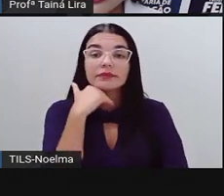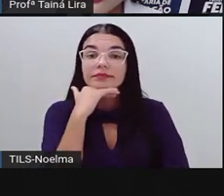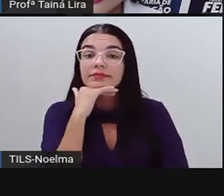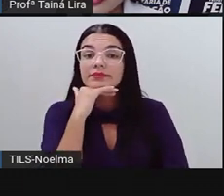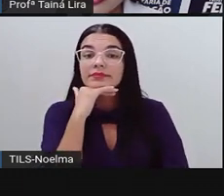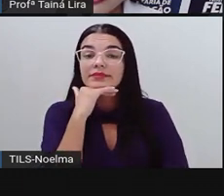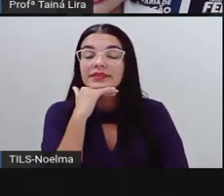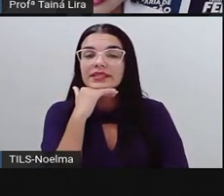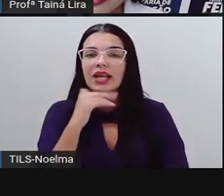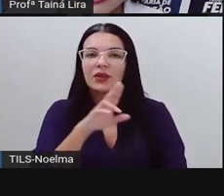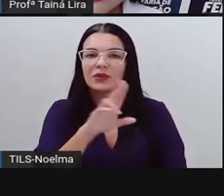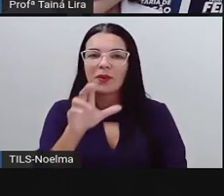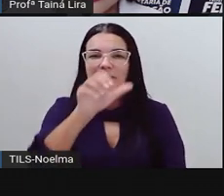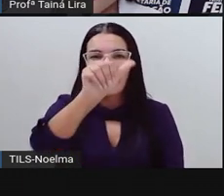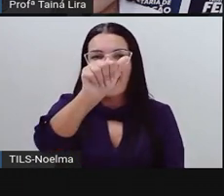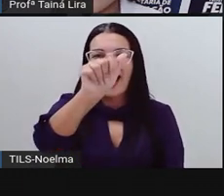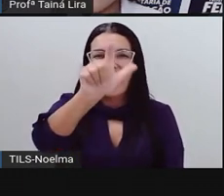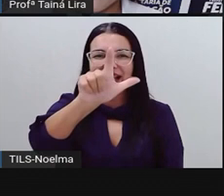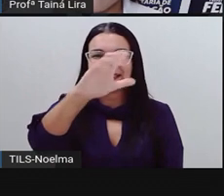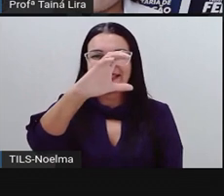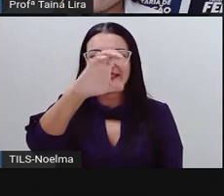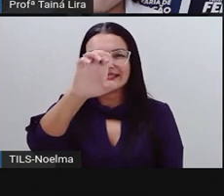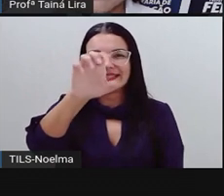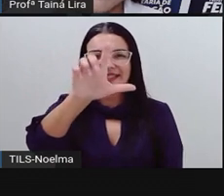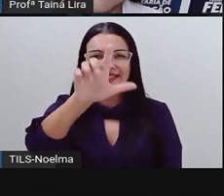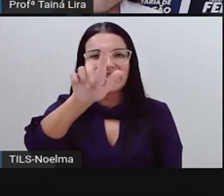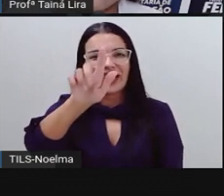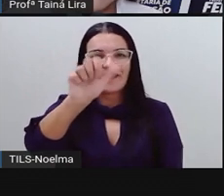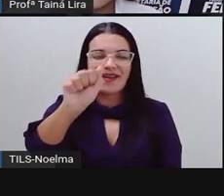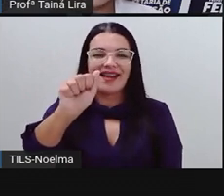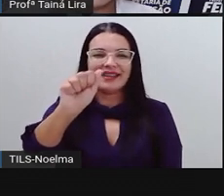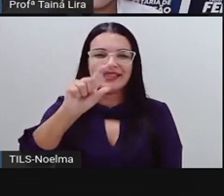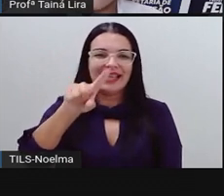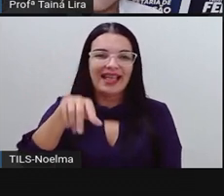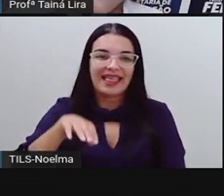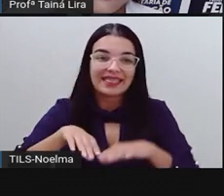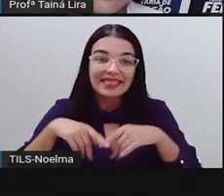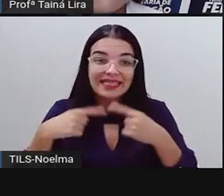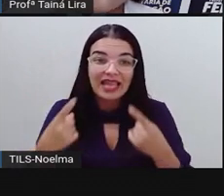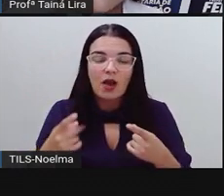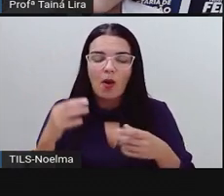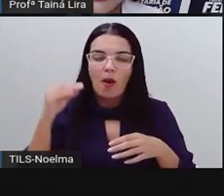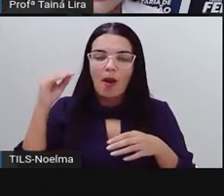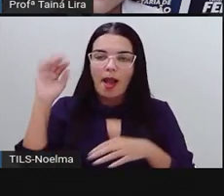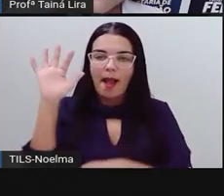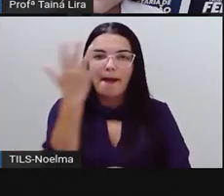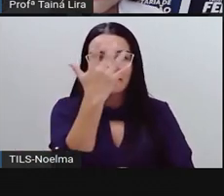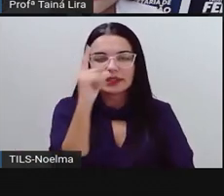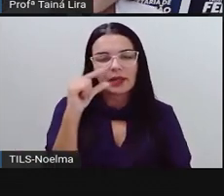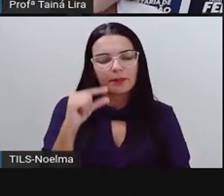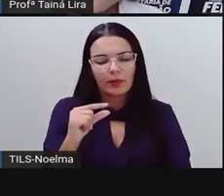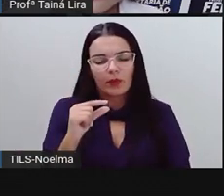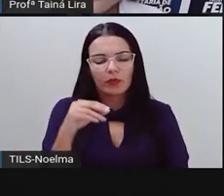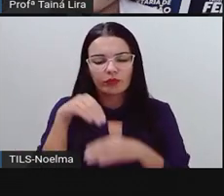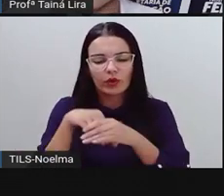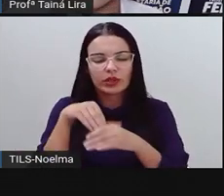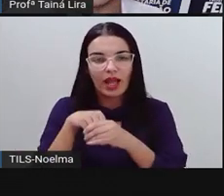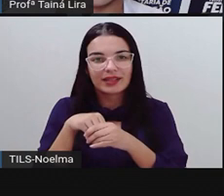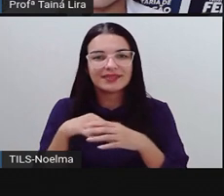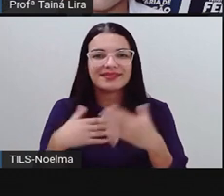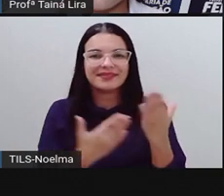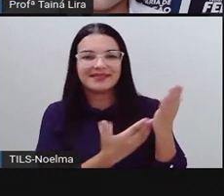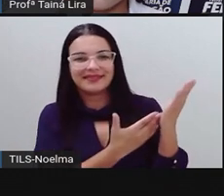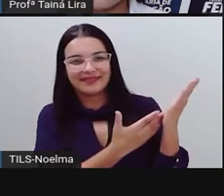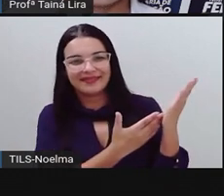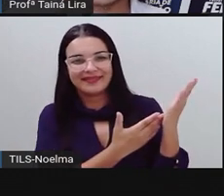é referente a acelga. Então, a planta menos votada foi a acelga,